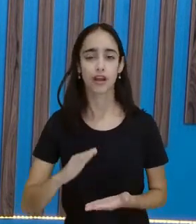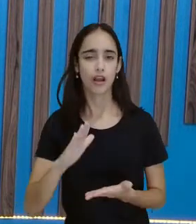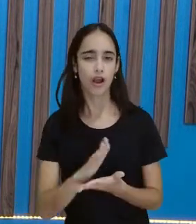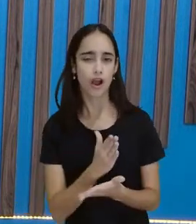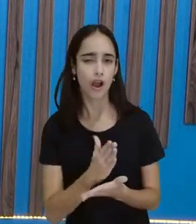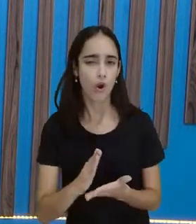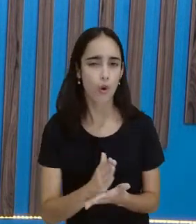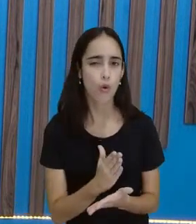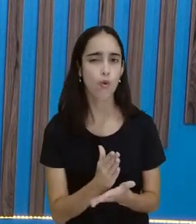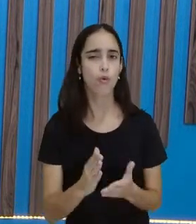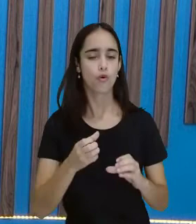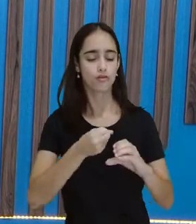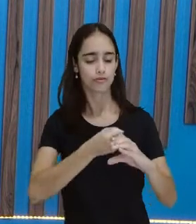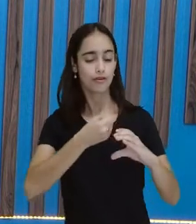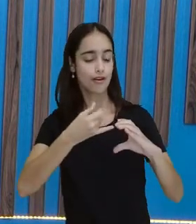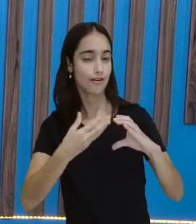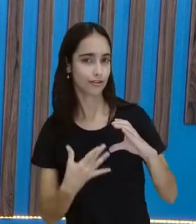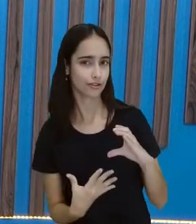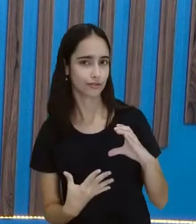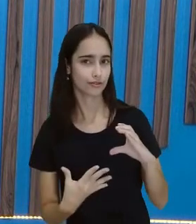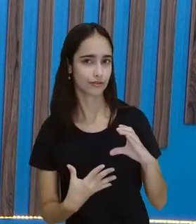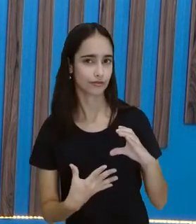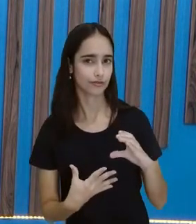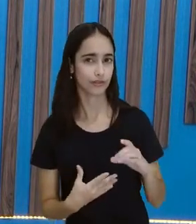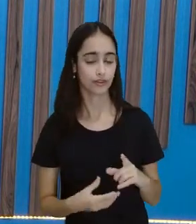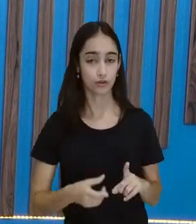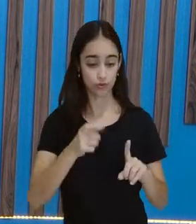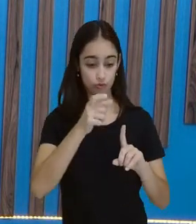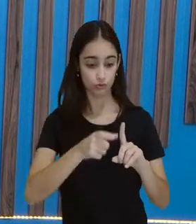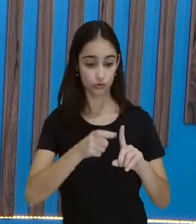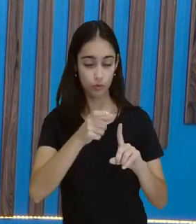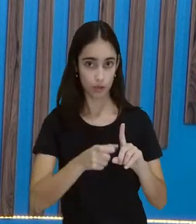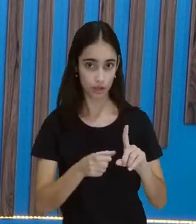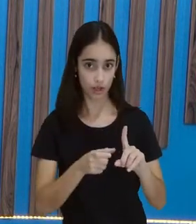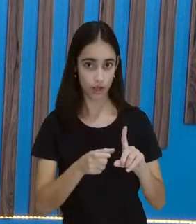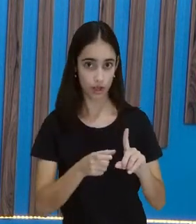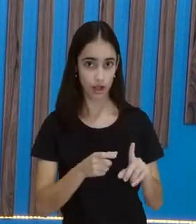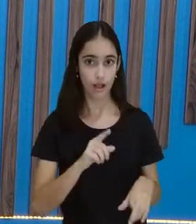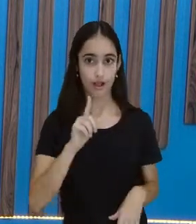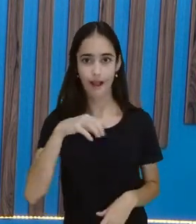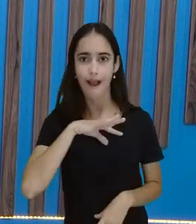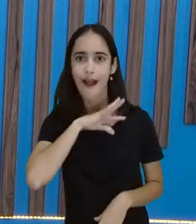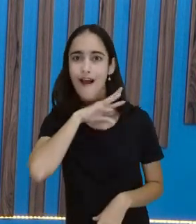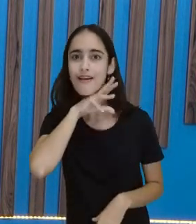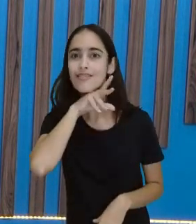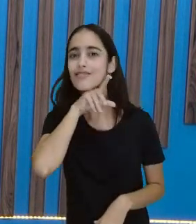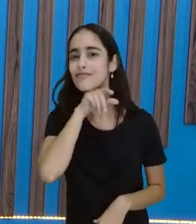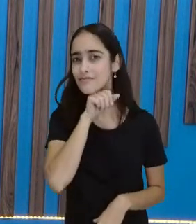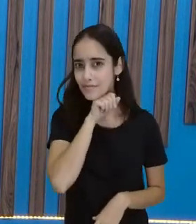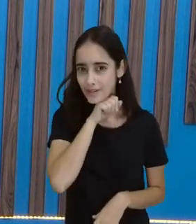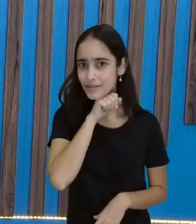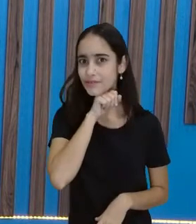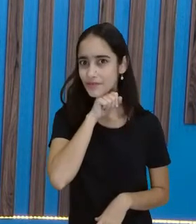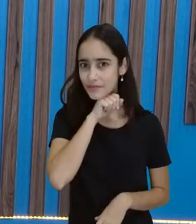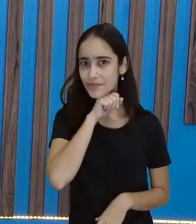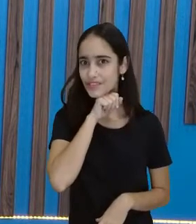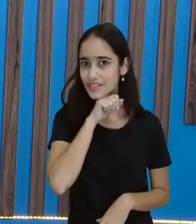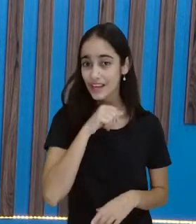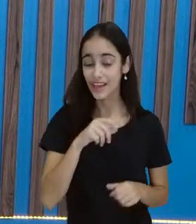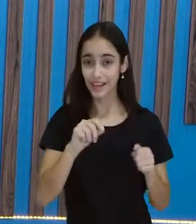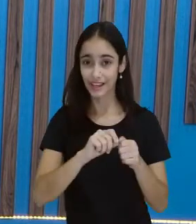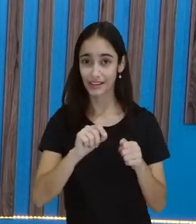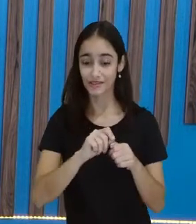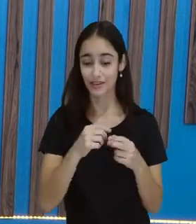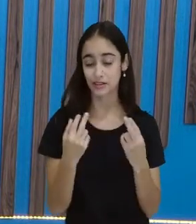características das fábulas. Os personagens são animais que apresentam um comportamento humano, lembra que eu falei isso para